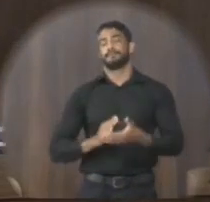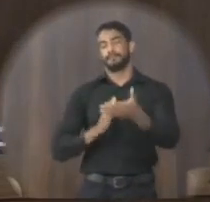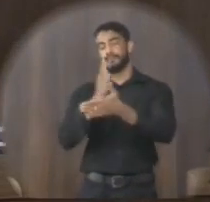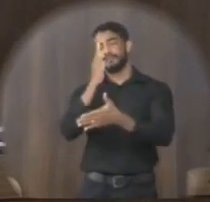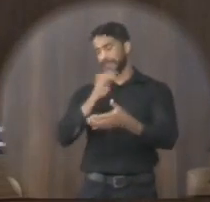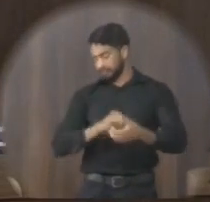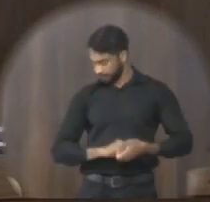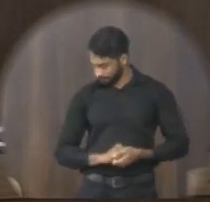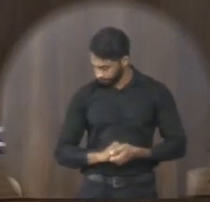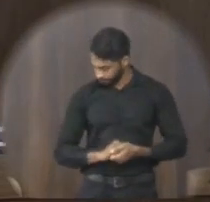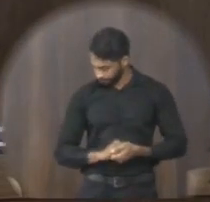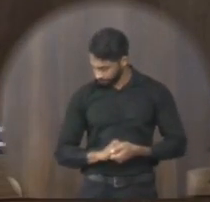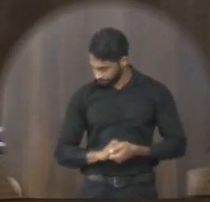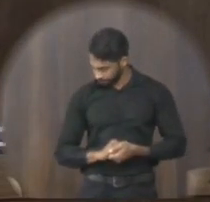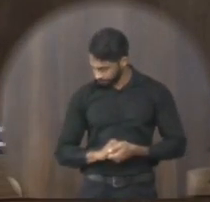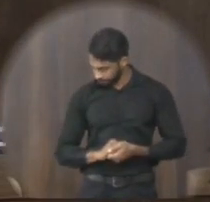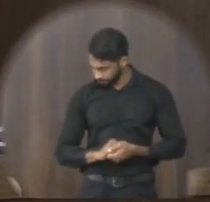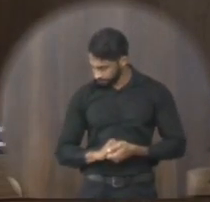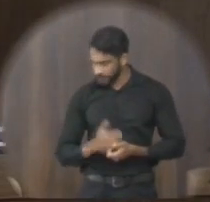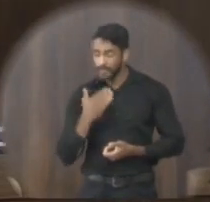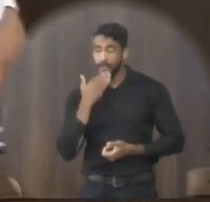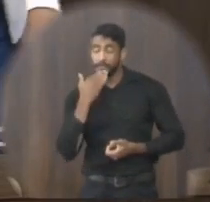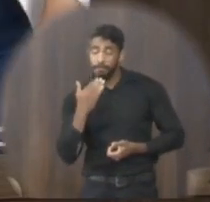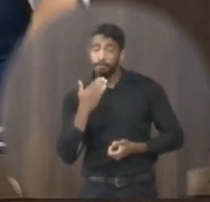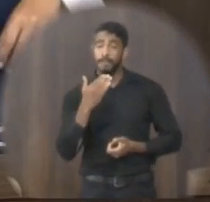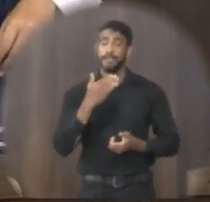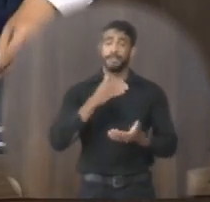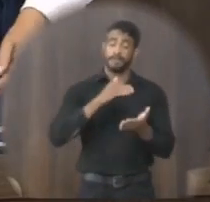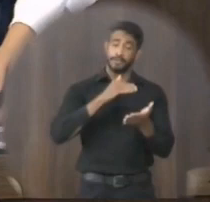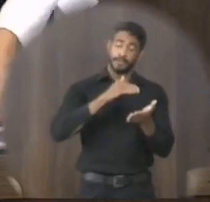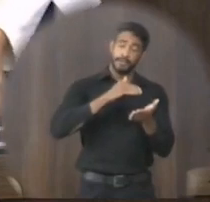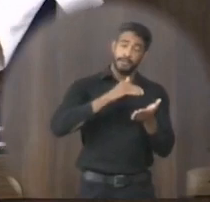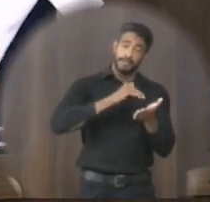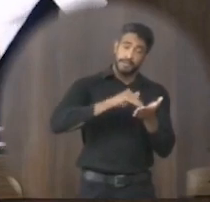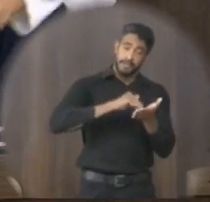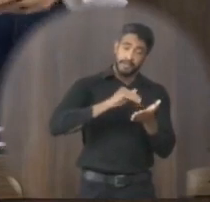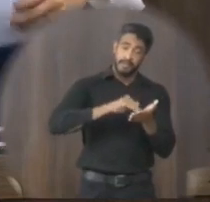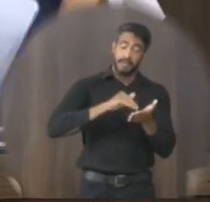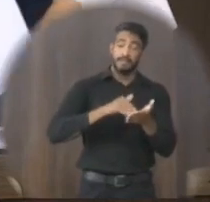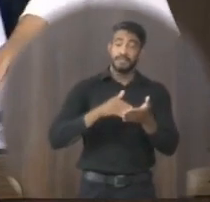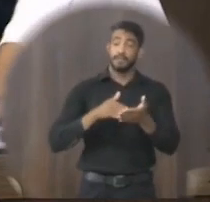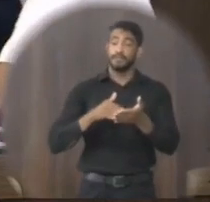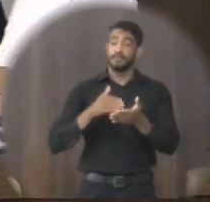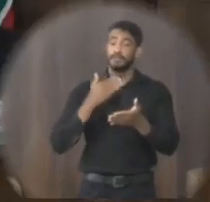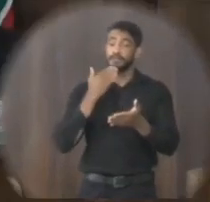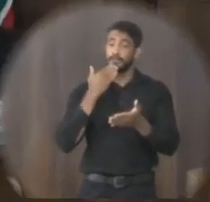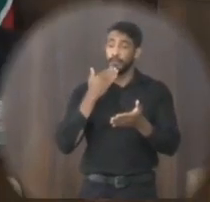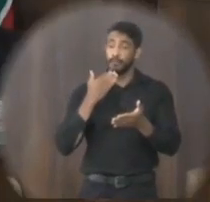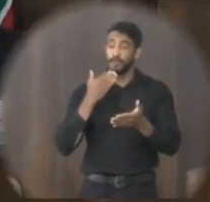aprovado solicito ao senhor secretário que faça leitura dos requerimentos